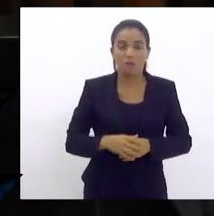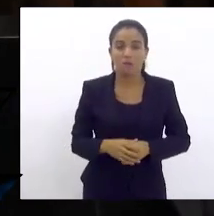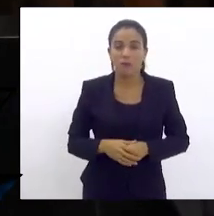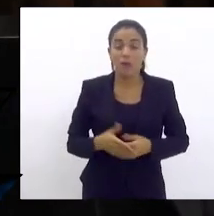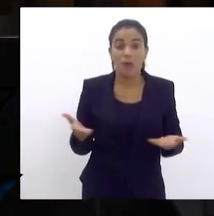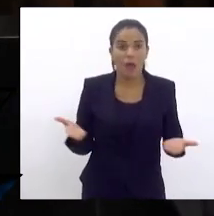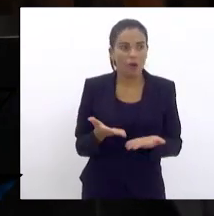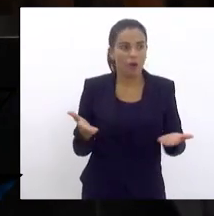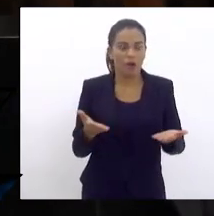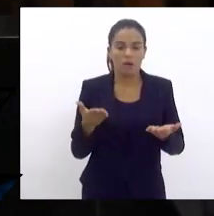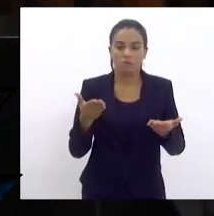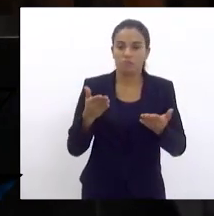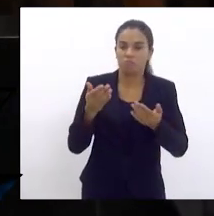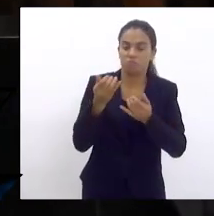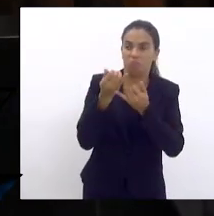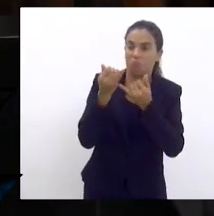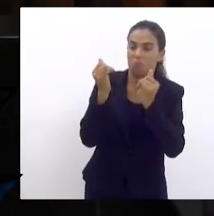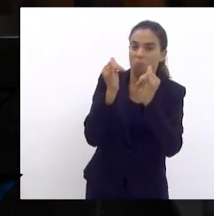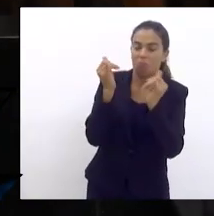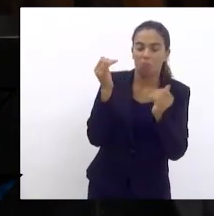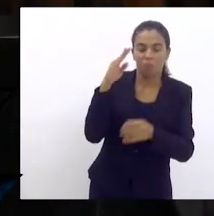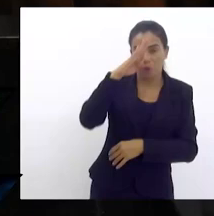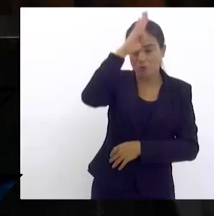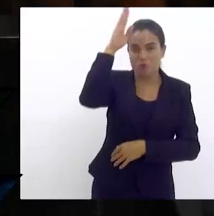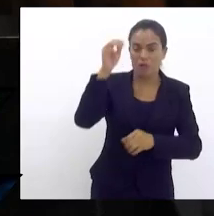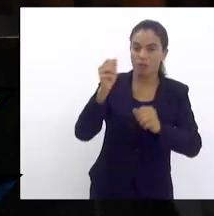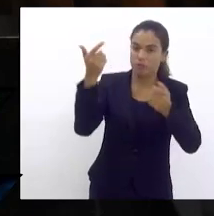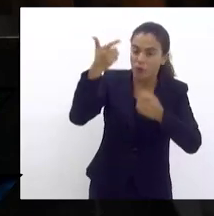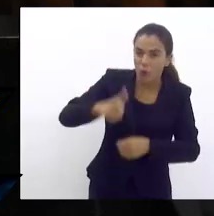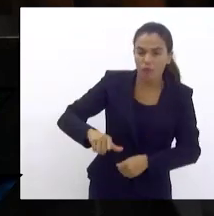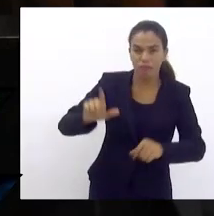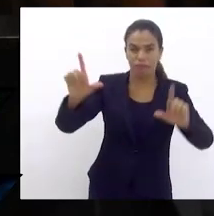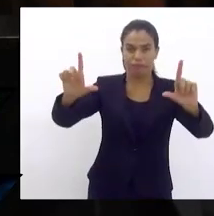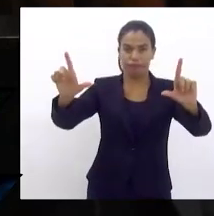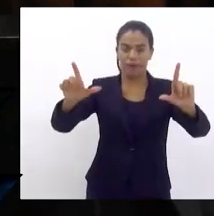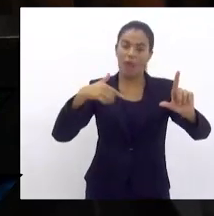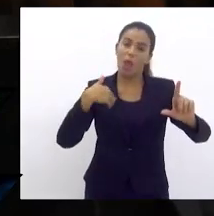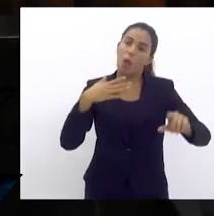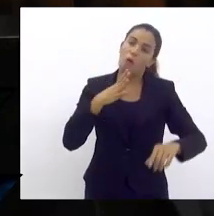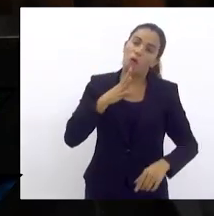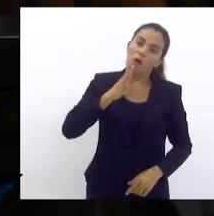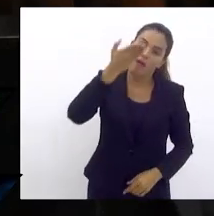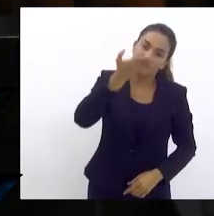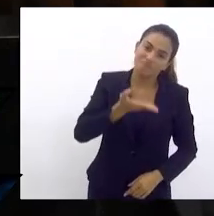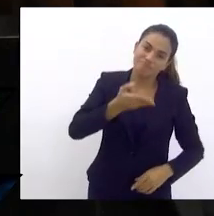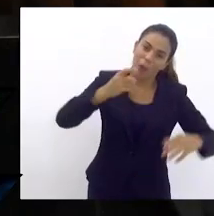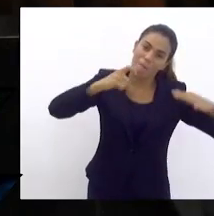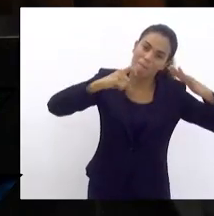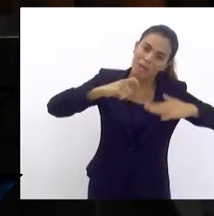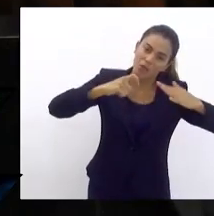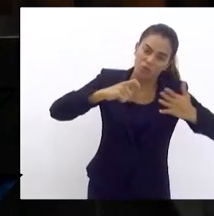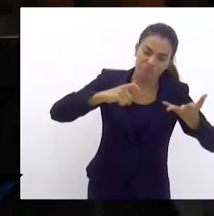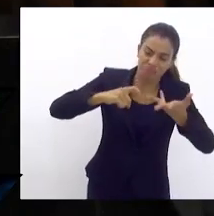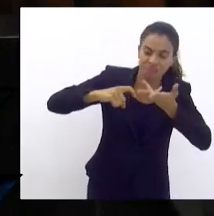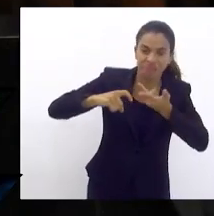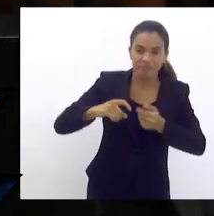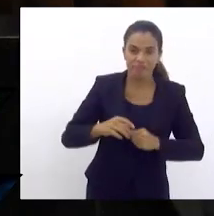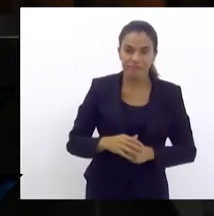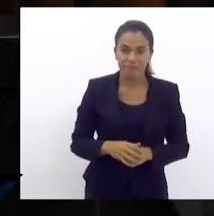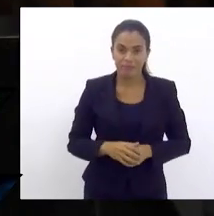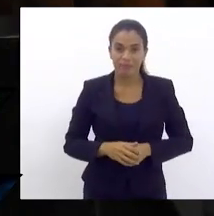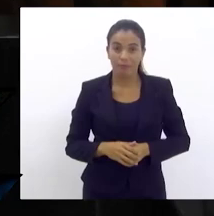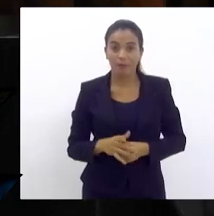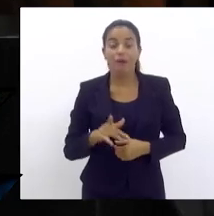Bolsonaro novamente entra na mídia, para mim, conhecido como mito. O Brasil já sofre tanto,